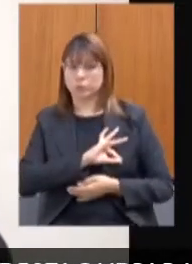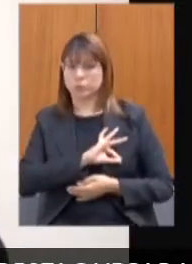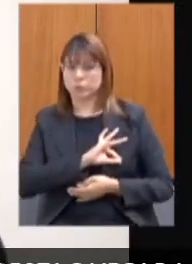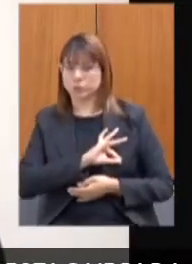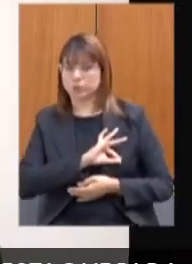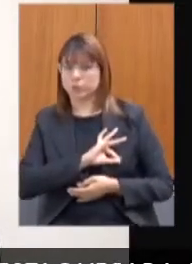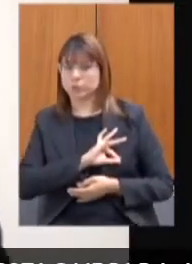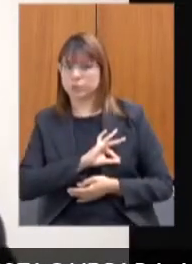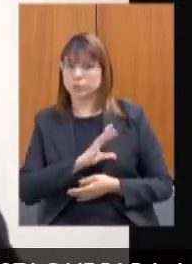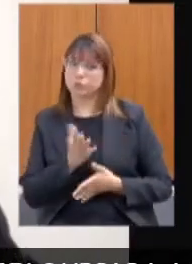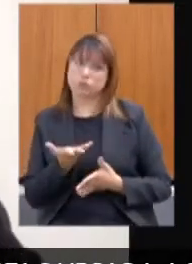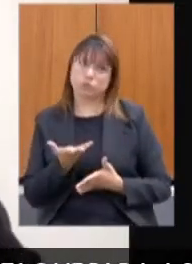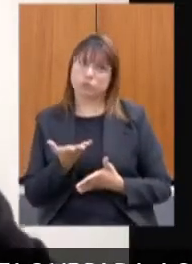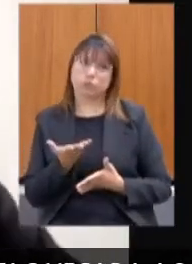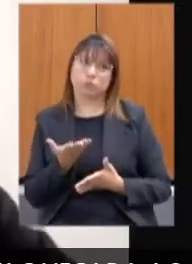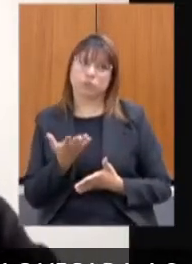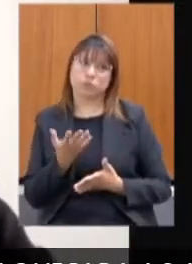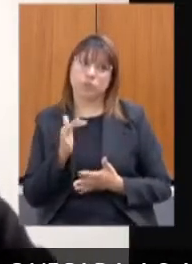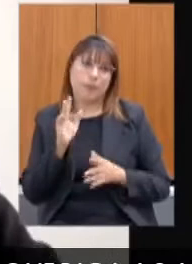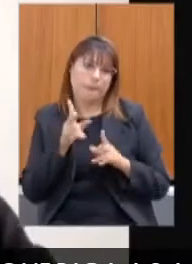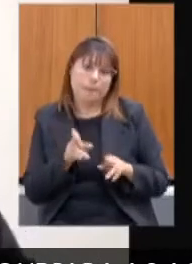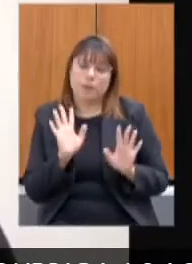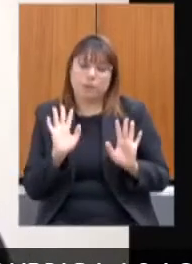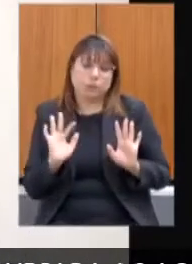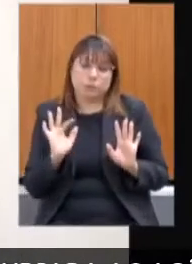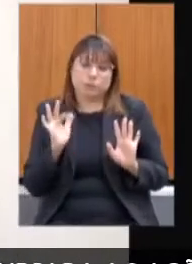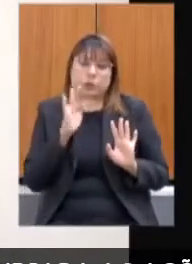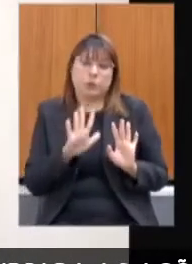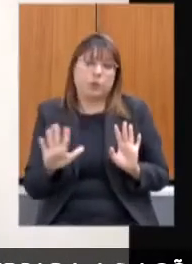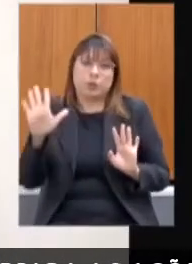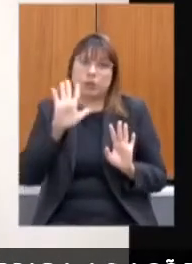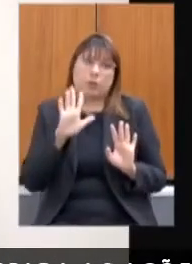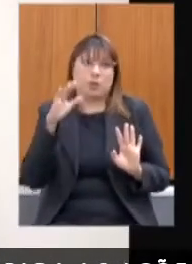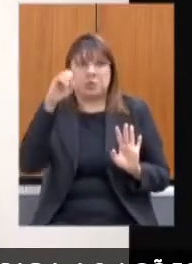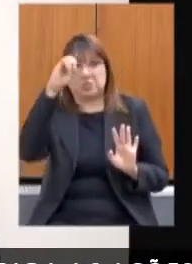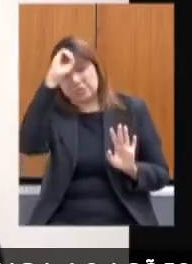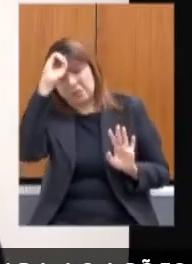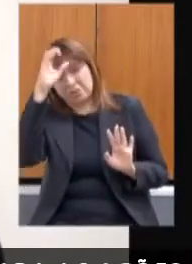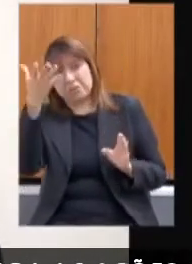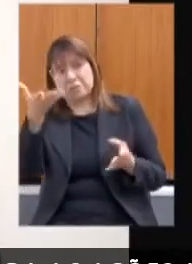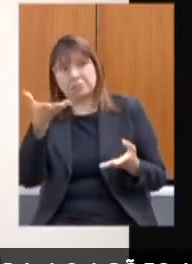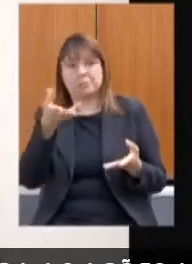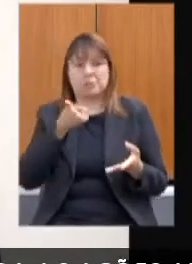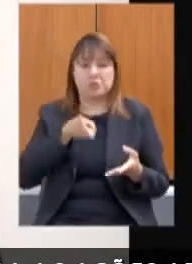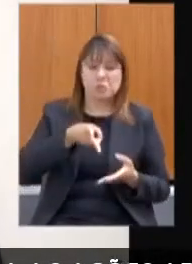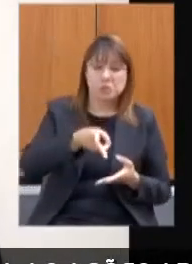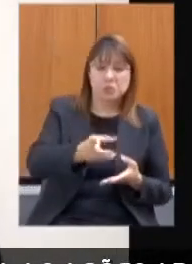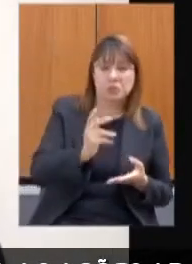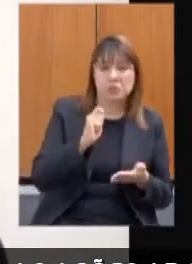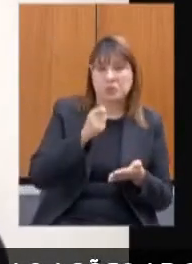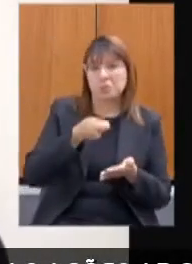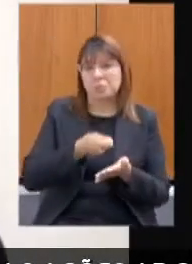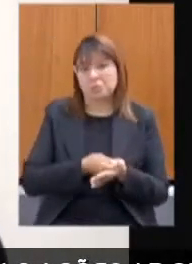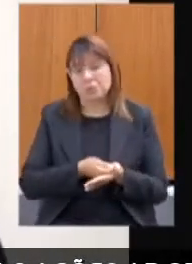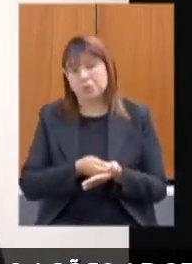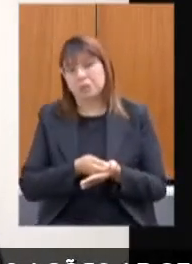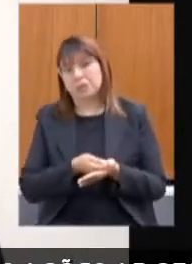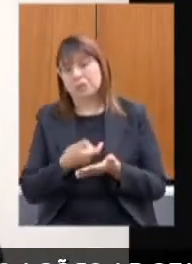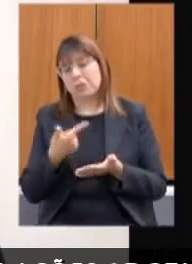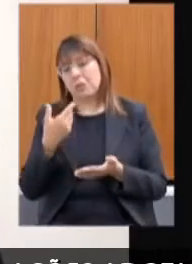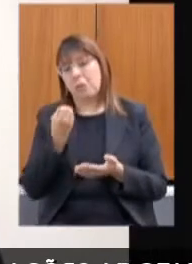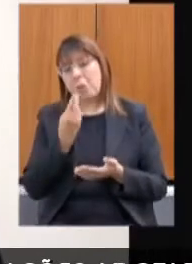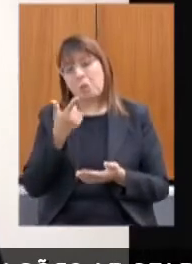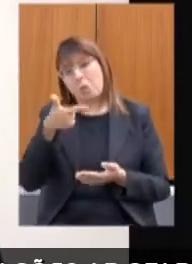independente da questão federal, que nós não sabemos se vai haver uma prorrogação, construção de um novo